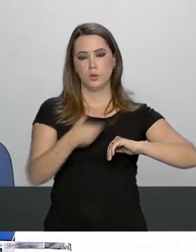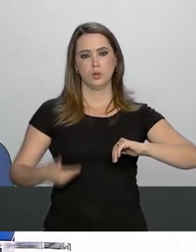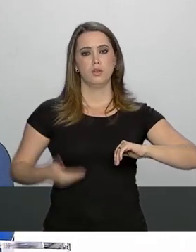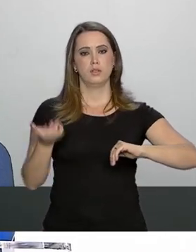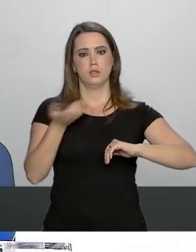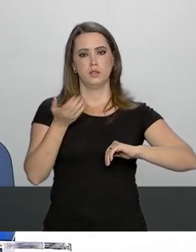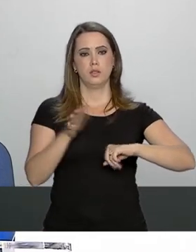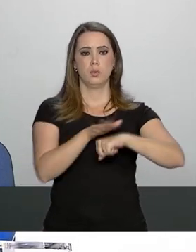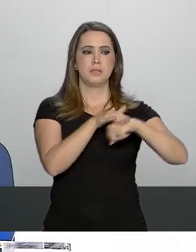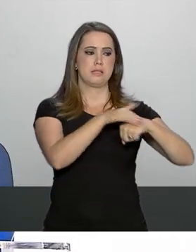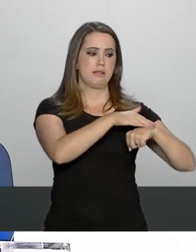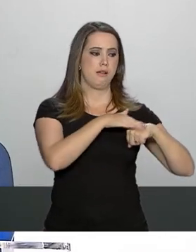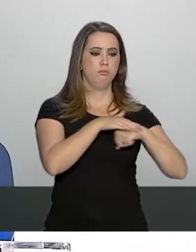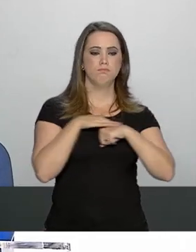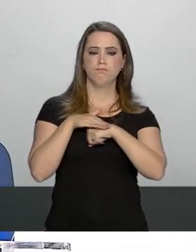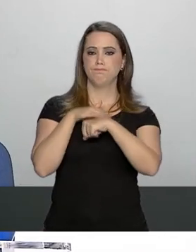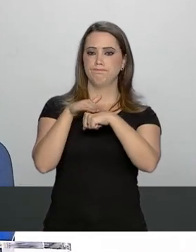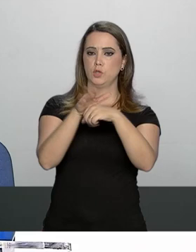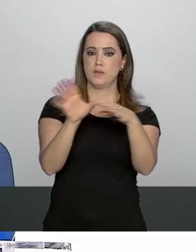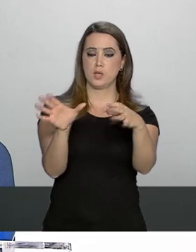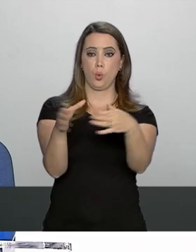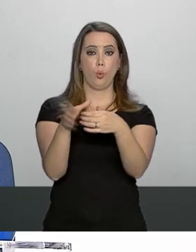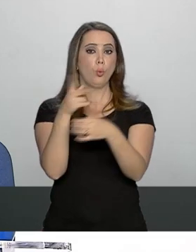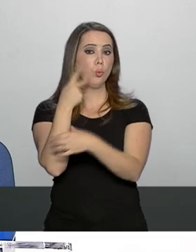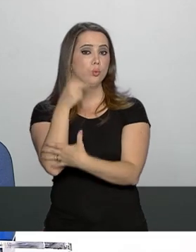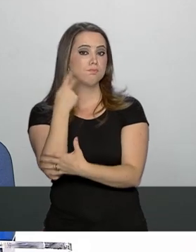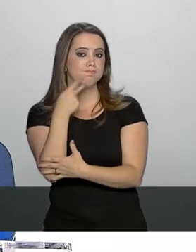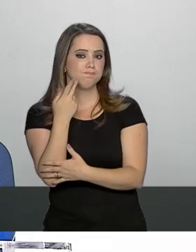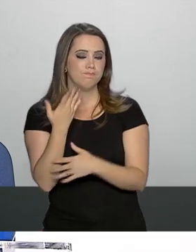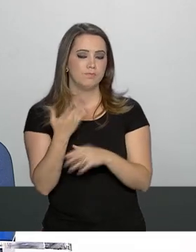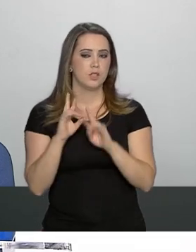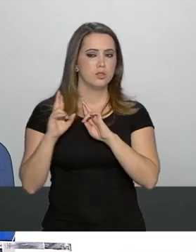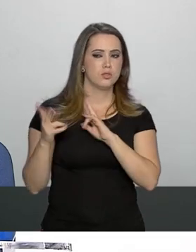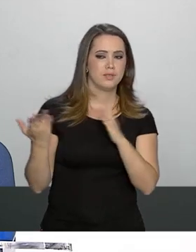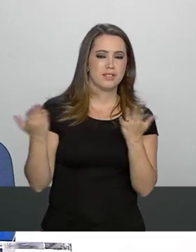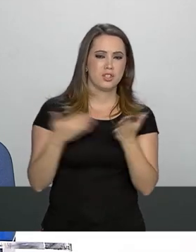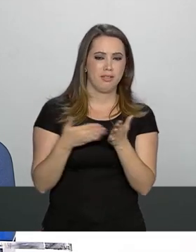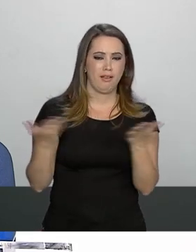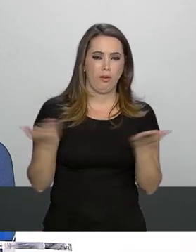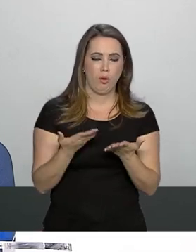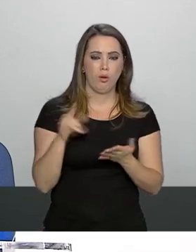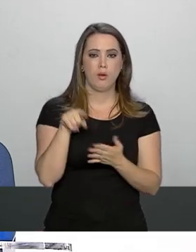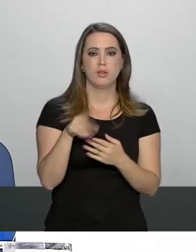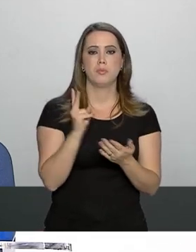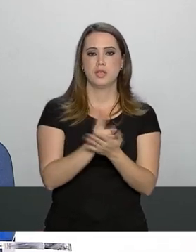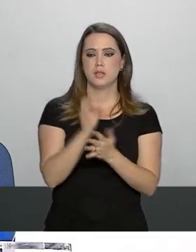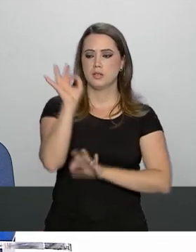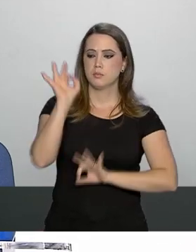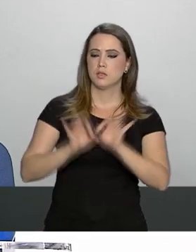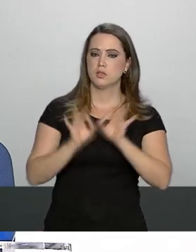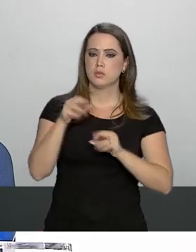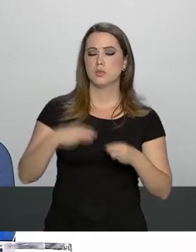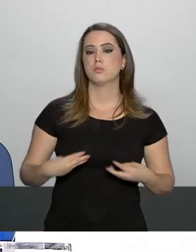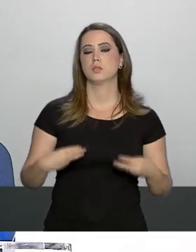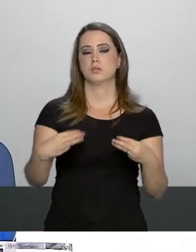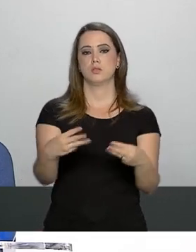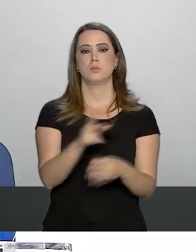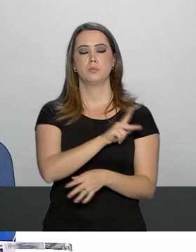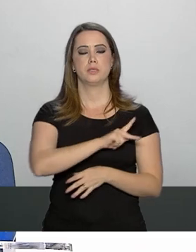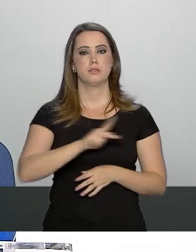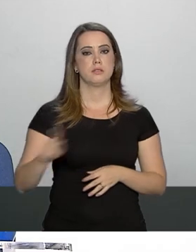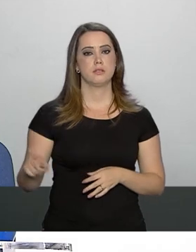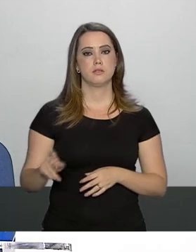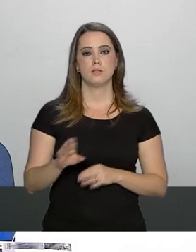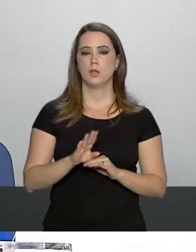começar a conversar com partidos diferente do que foi feito até agora inclusive na montagem do ministério que o presidente